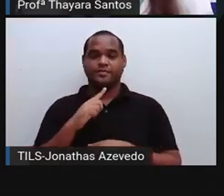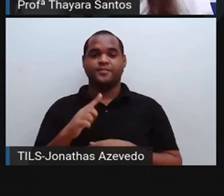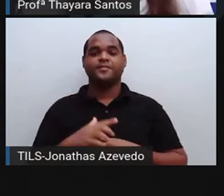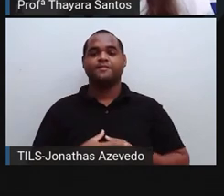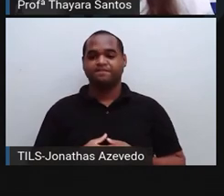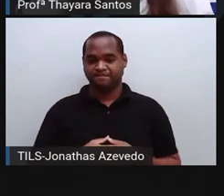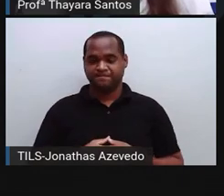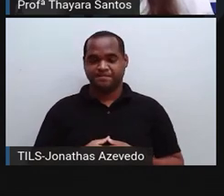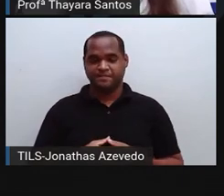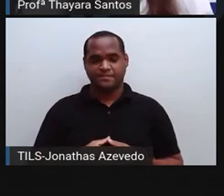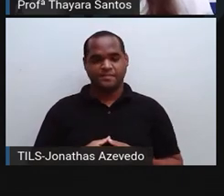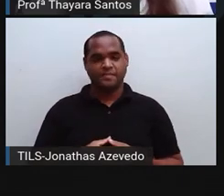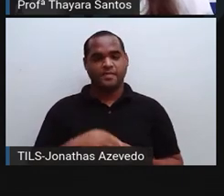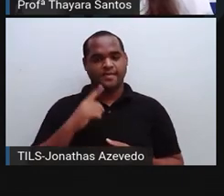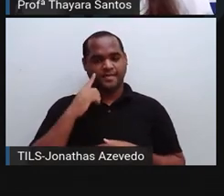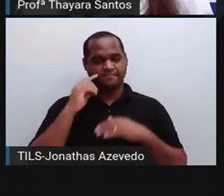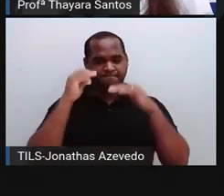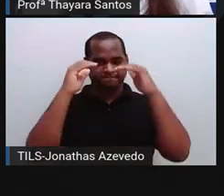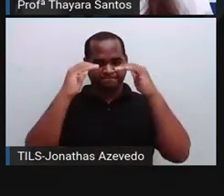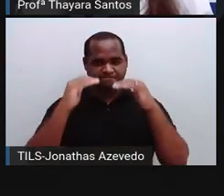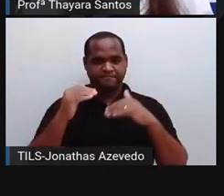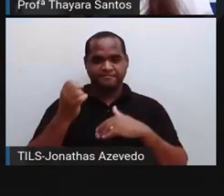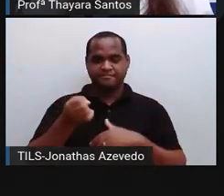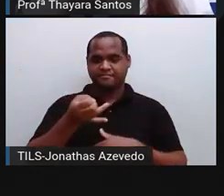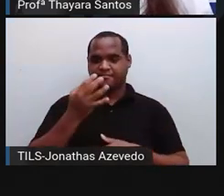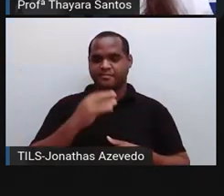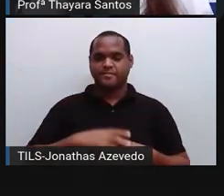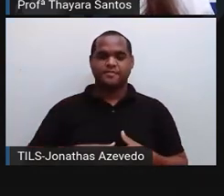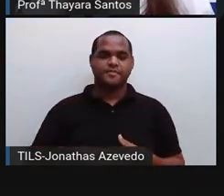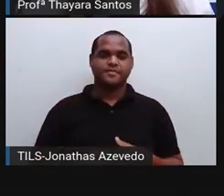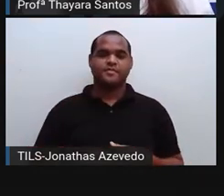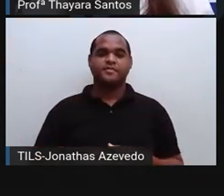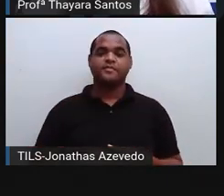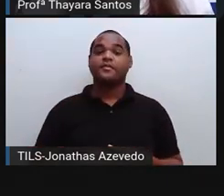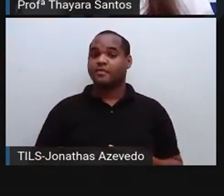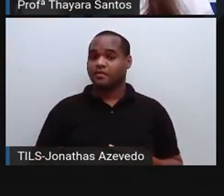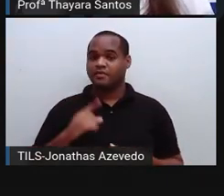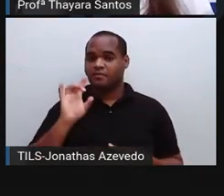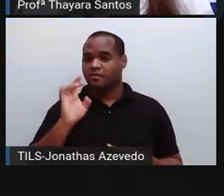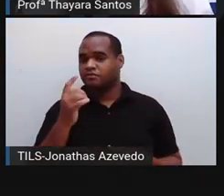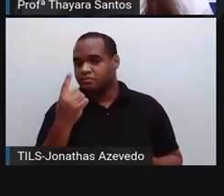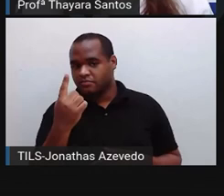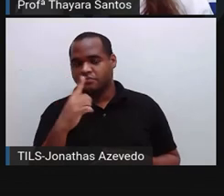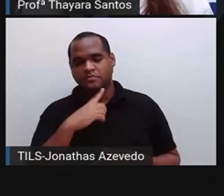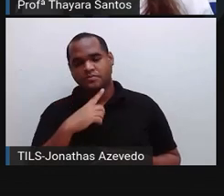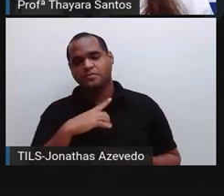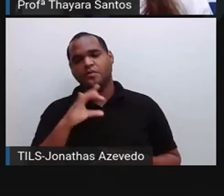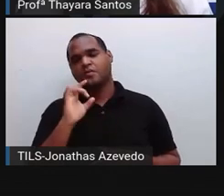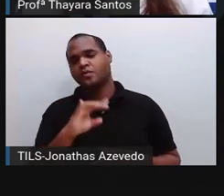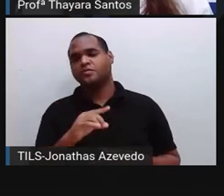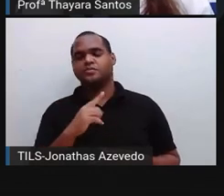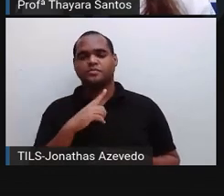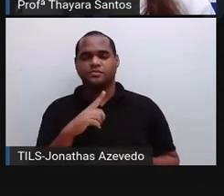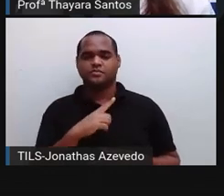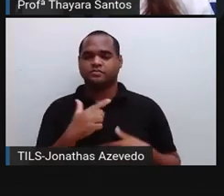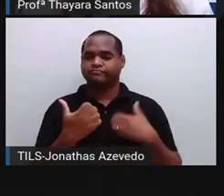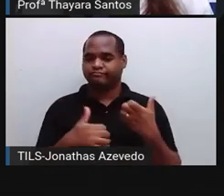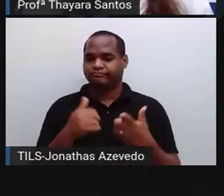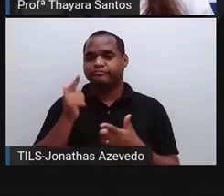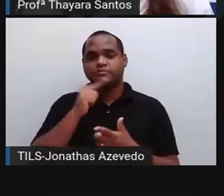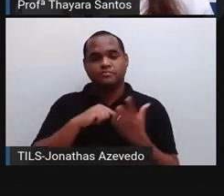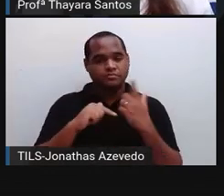aí no ranking, é só clicar aqui em tabela de classificação. Como só eu joguei, só tem o meu aqui. Eu acertei uma